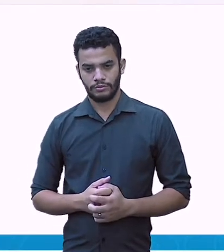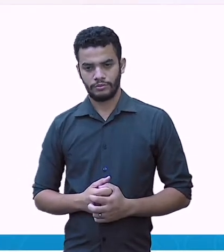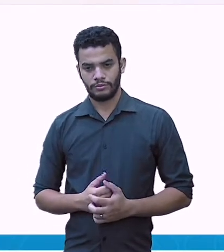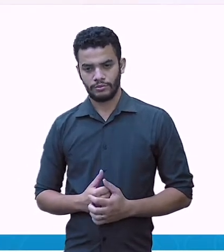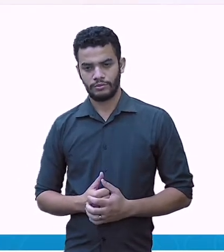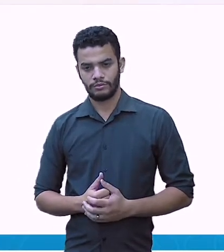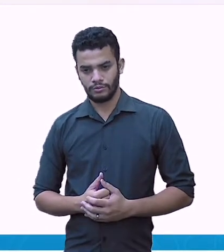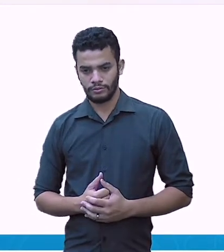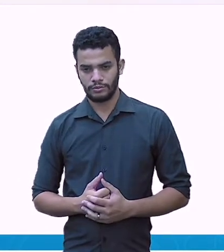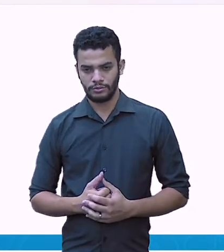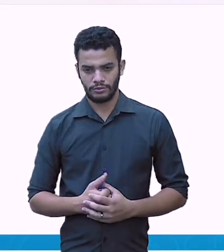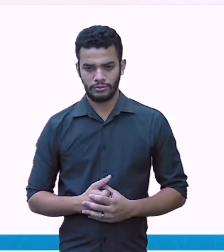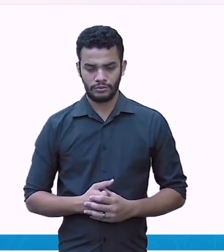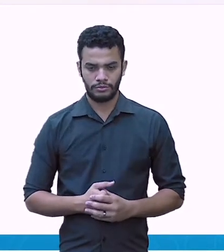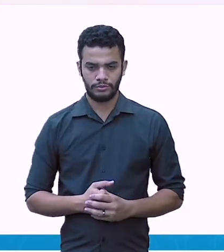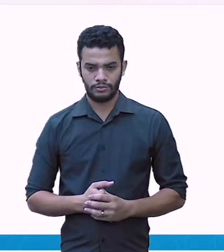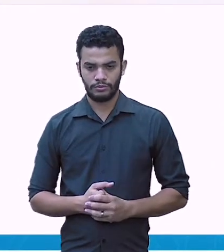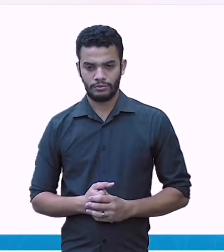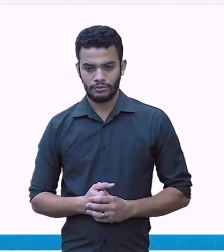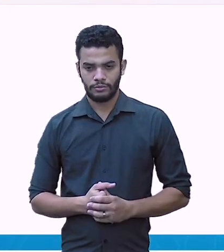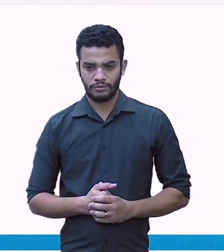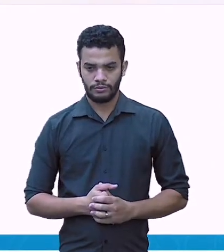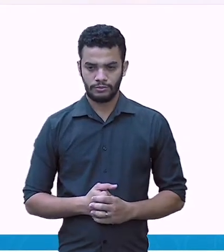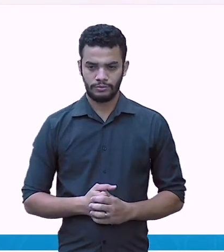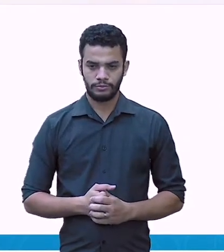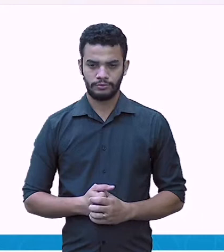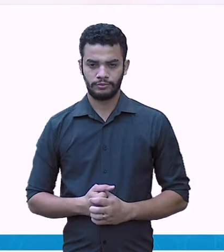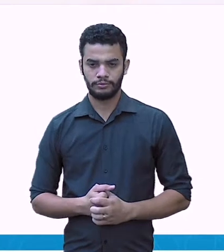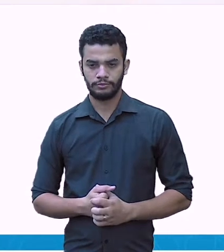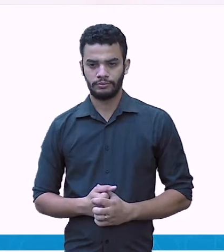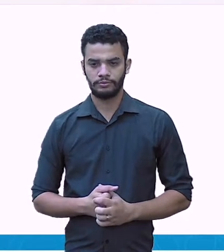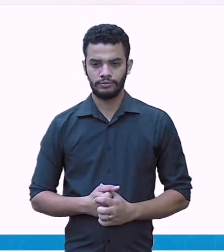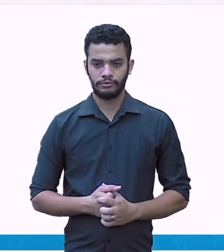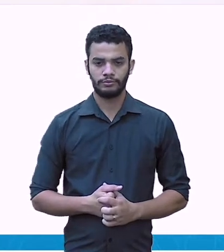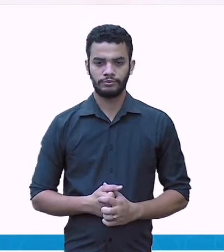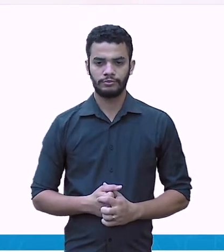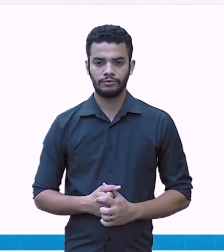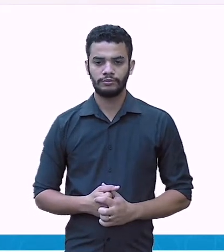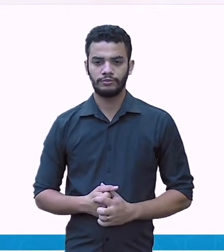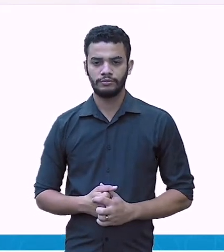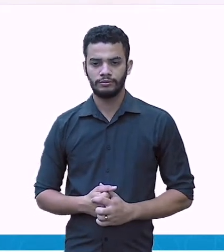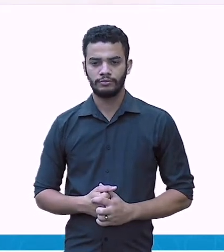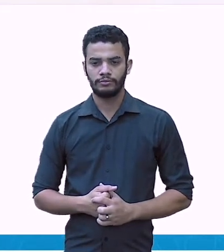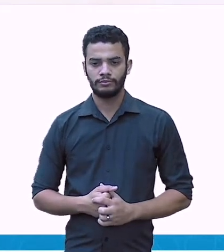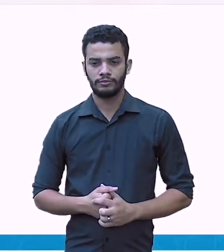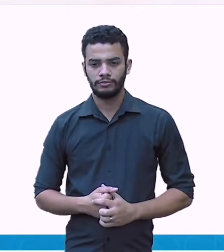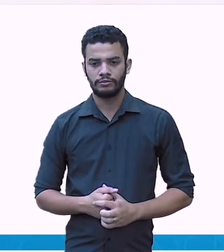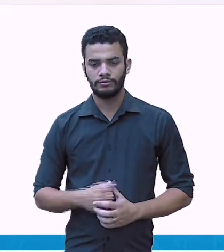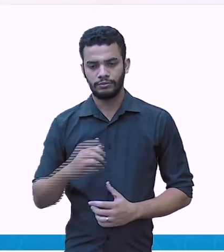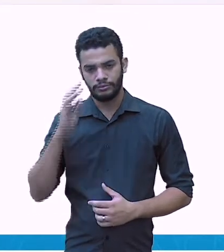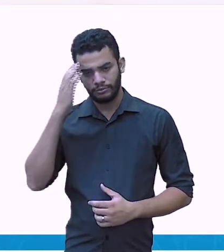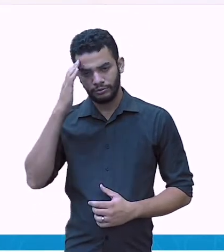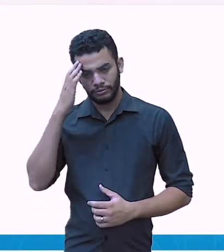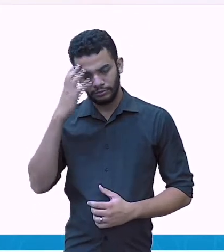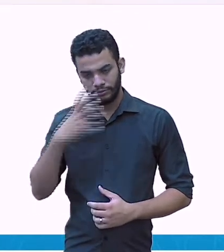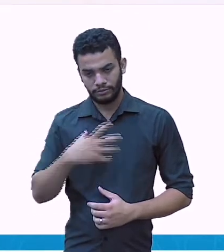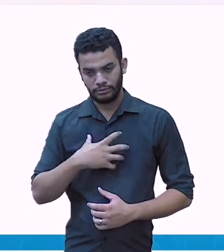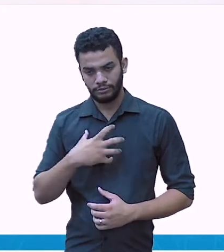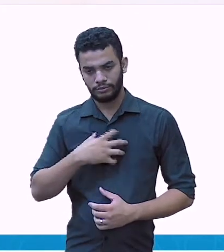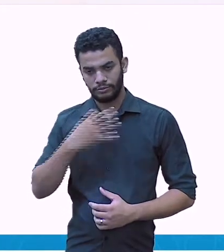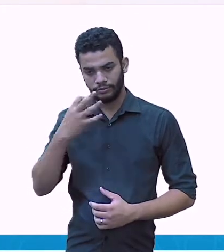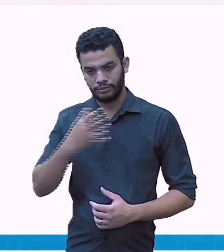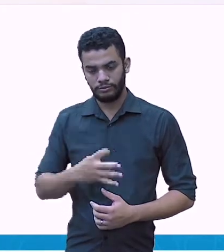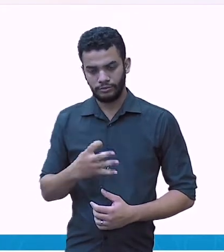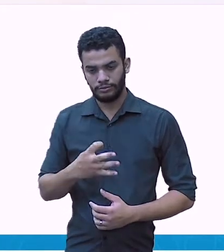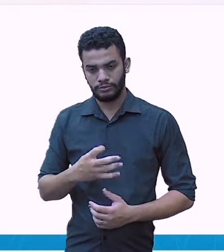7 mais 1, 8, mais 1, 9, aqui vai ser 12. Então, olha,